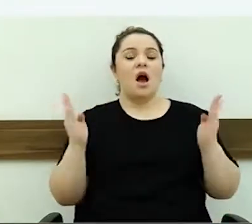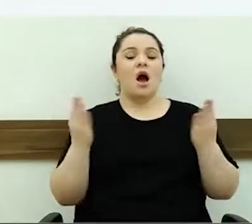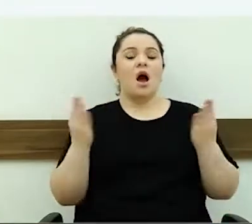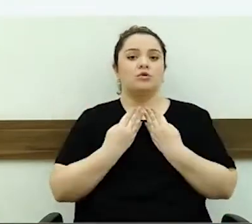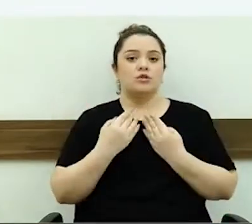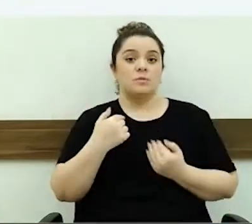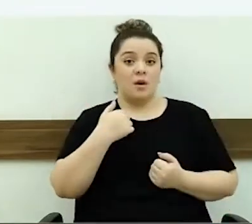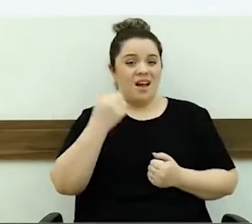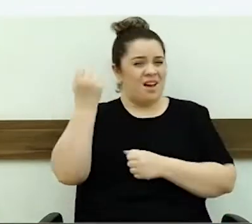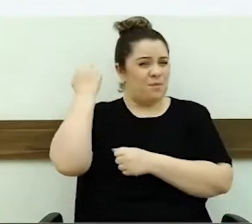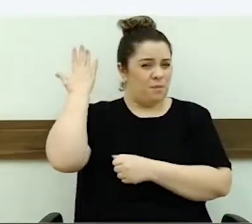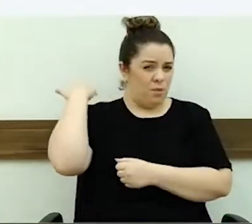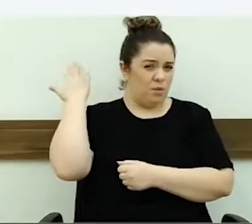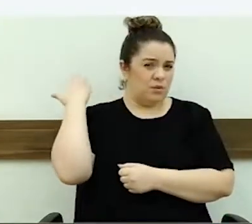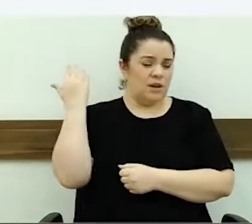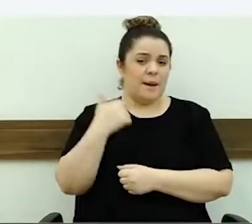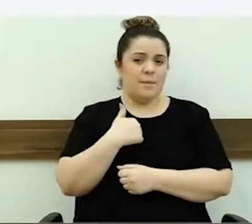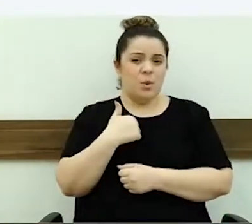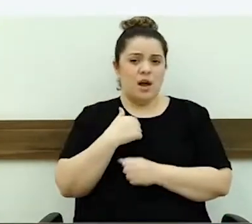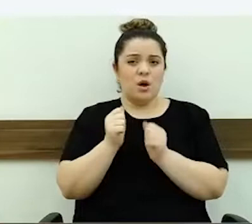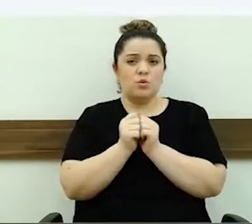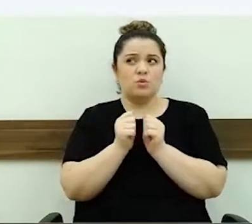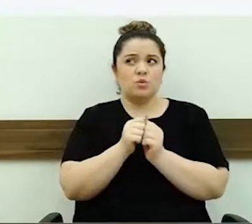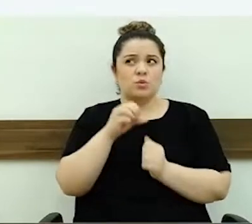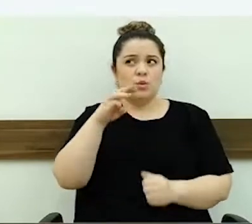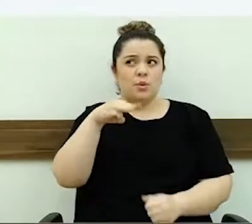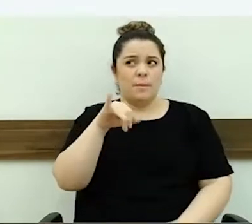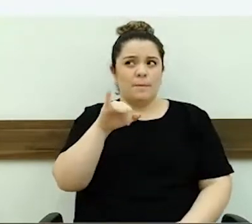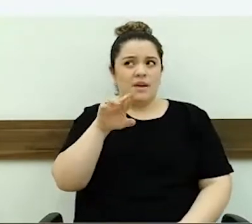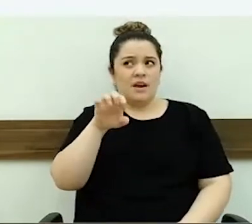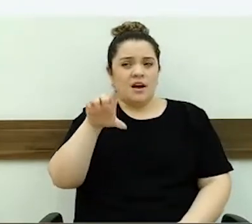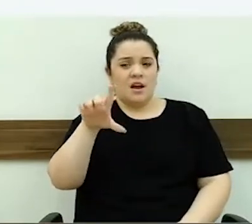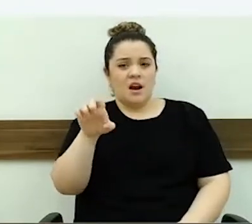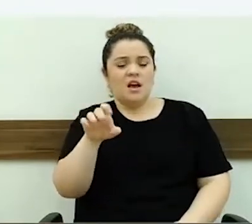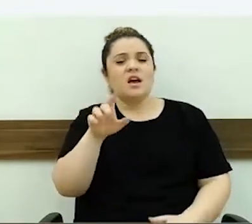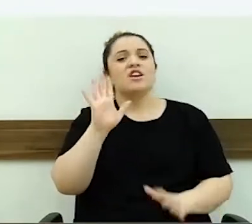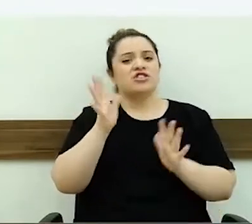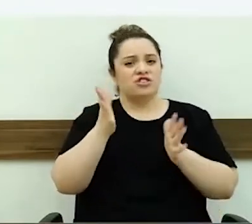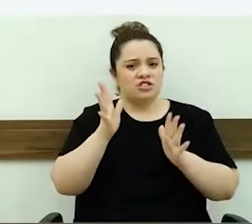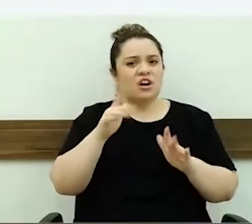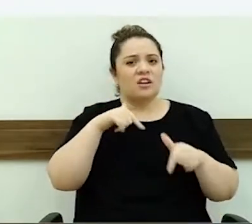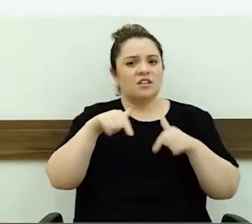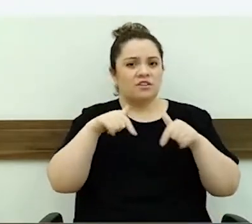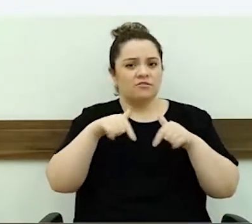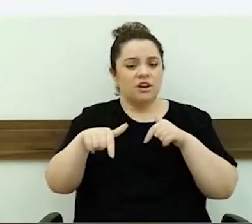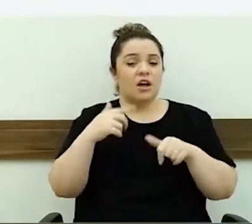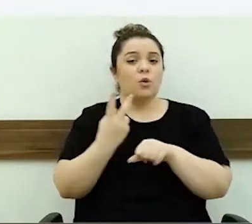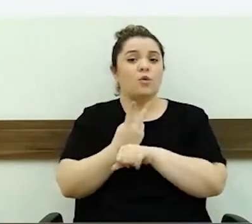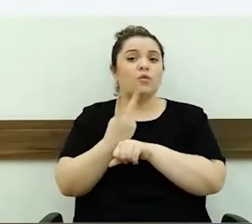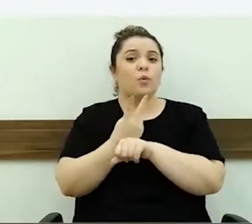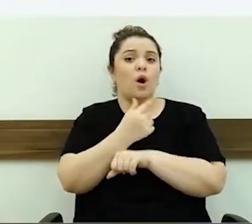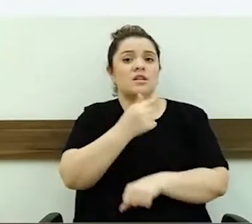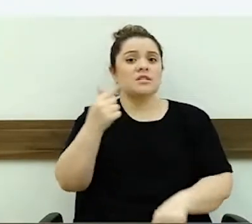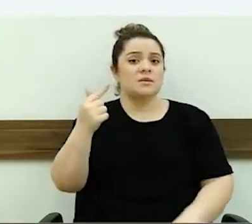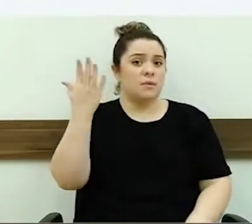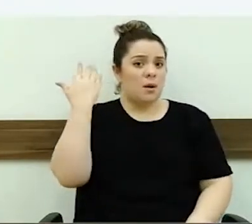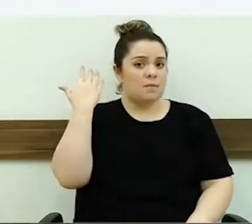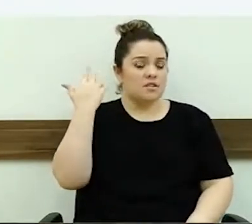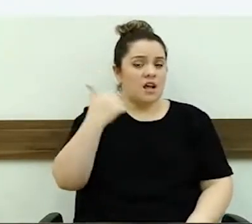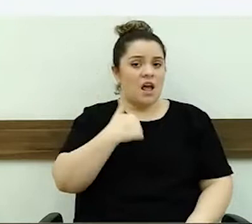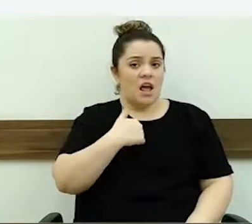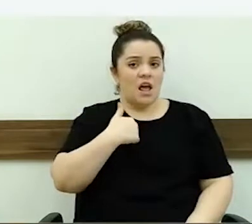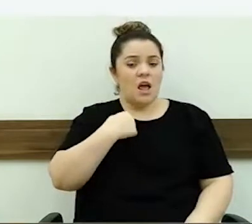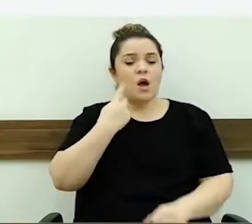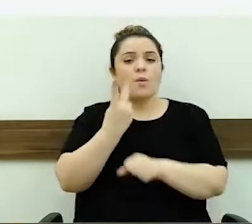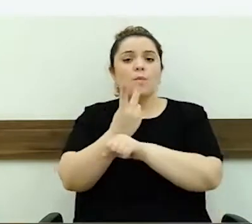eu, tanto quanto a Mirelle, nós já estávamos trabalhando nisso, e eu fui procurada na semana passada, na verdade, eu procurei a